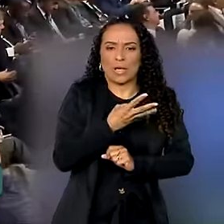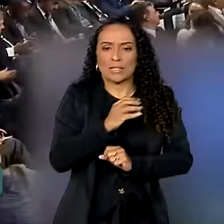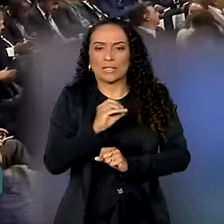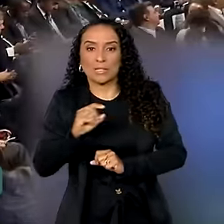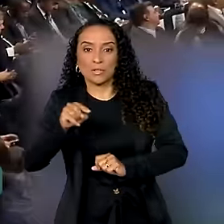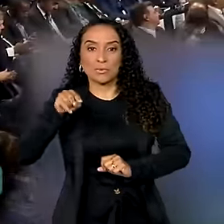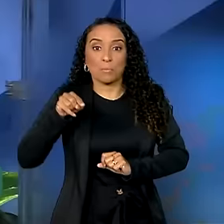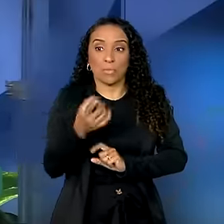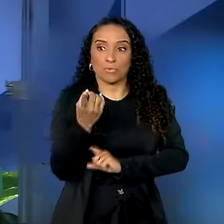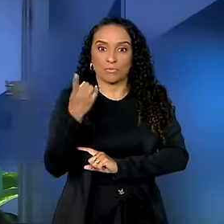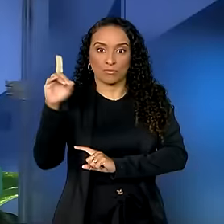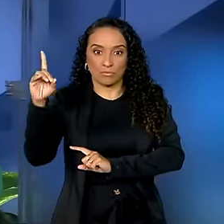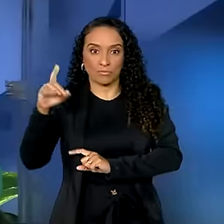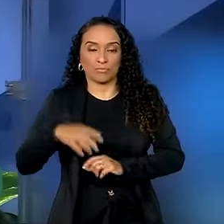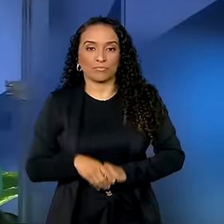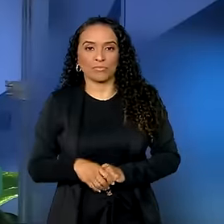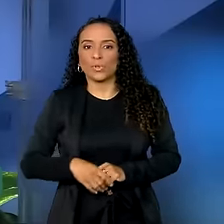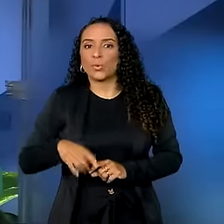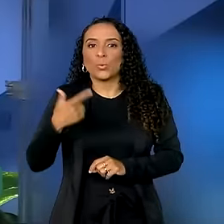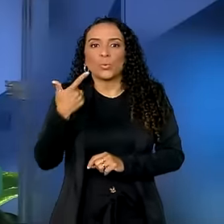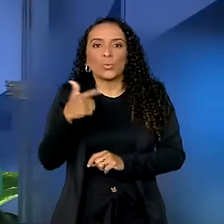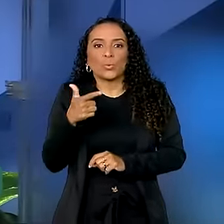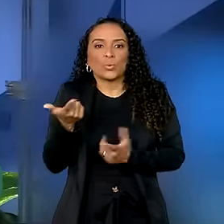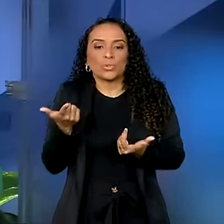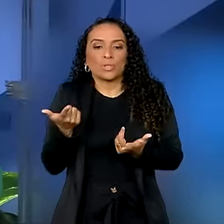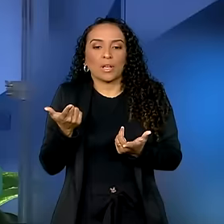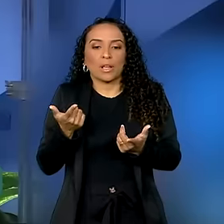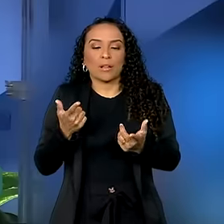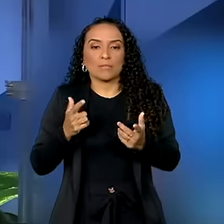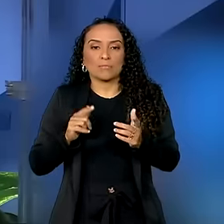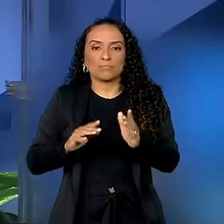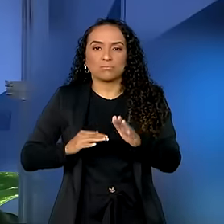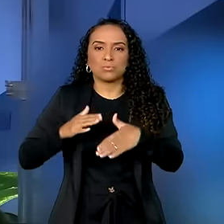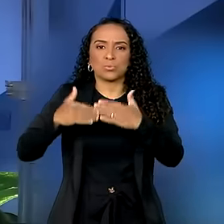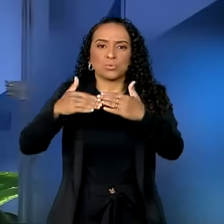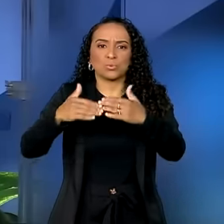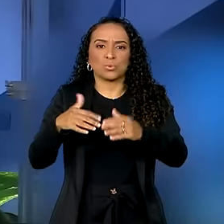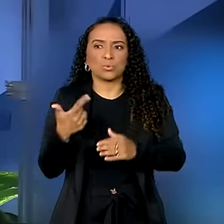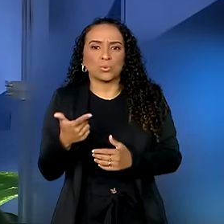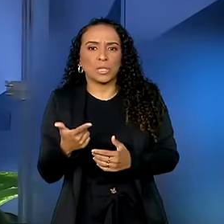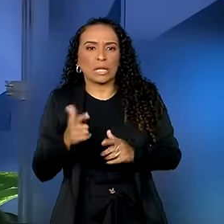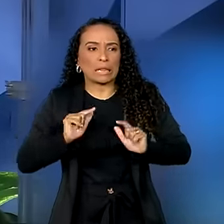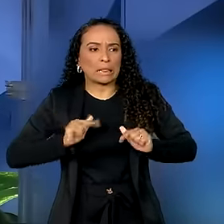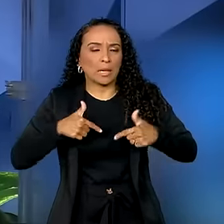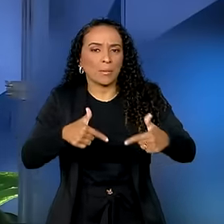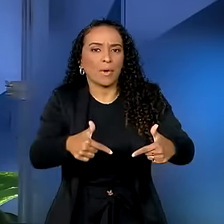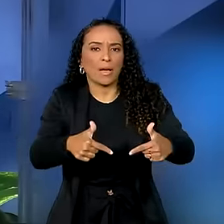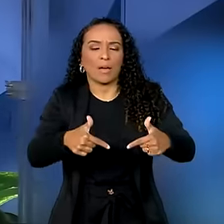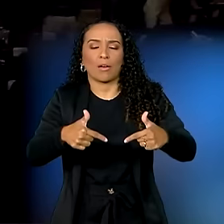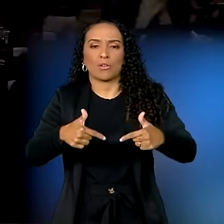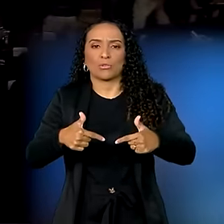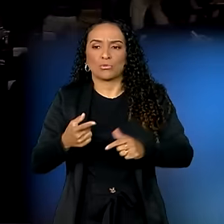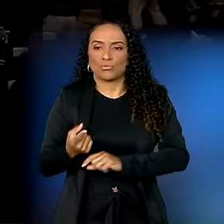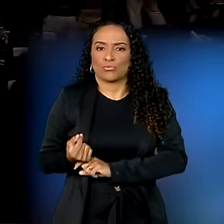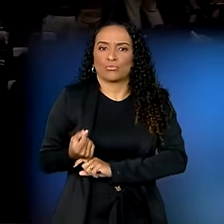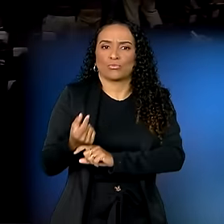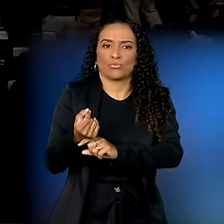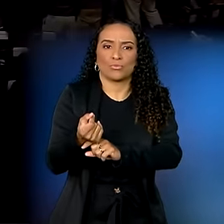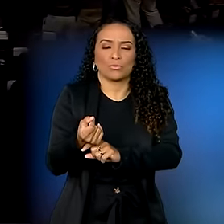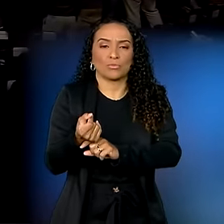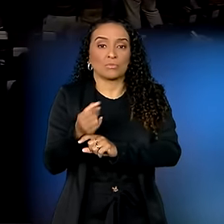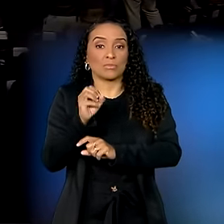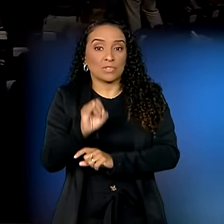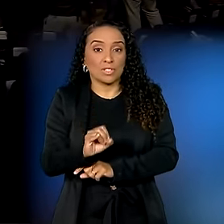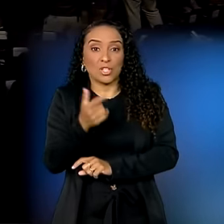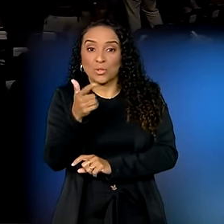mil dólares. Não tem crescimento, não tem emprego, não tem renda, se